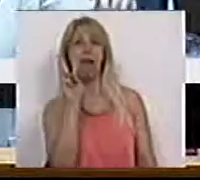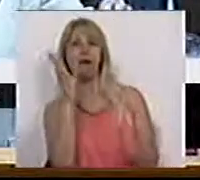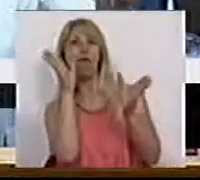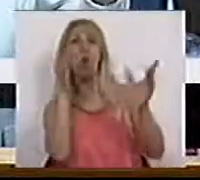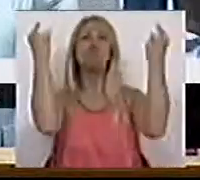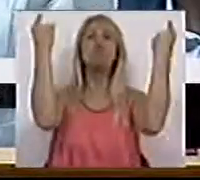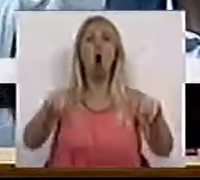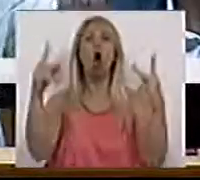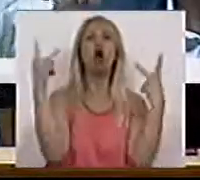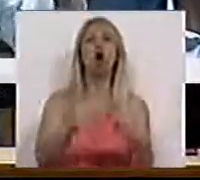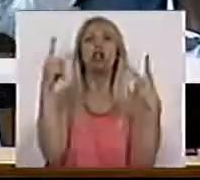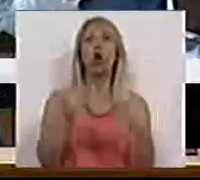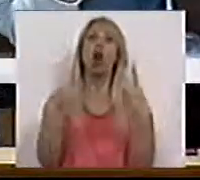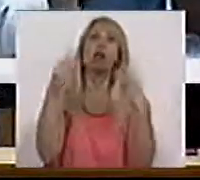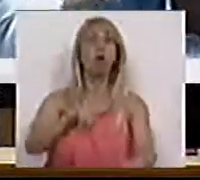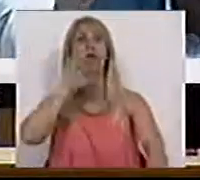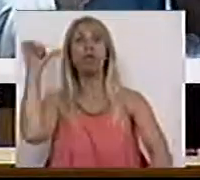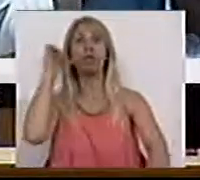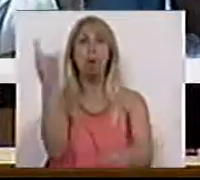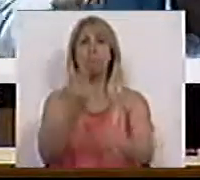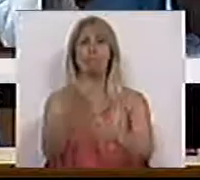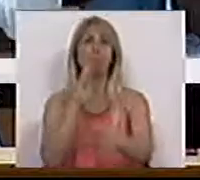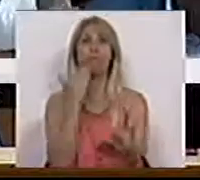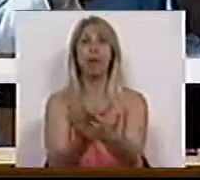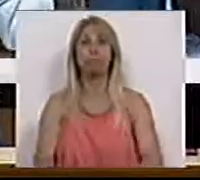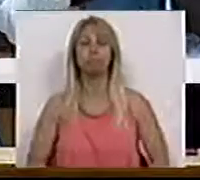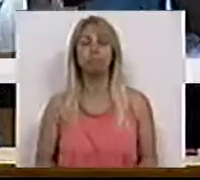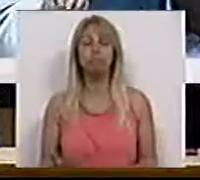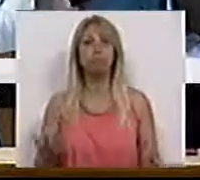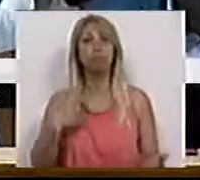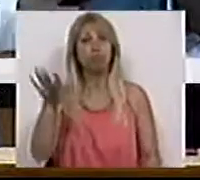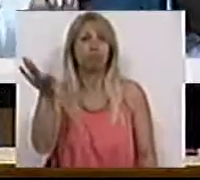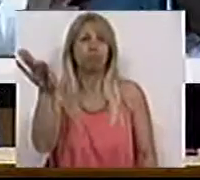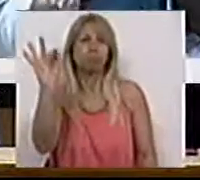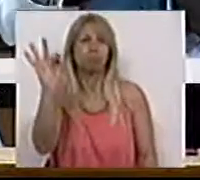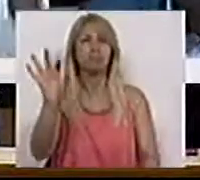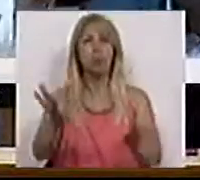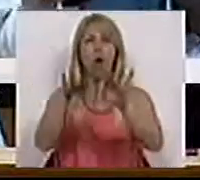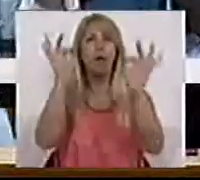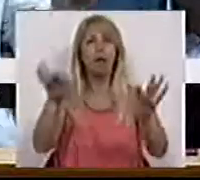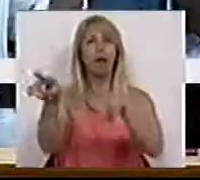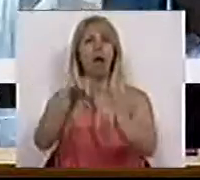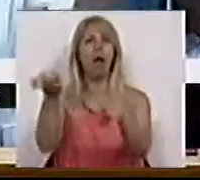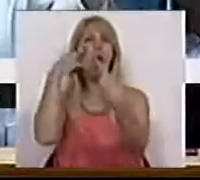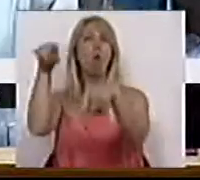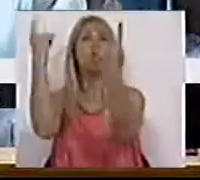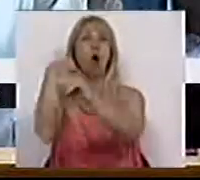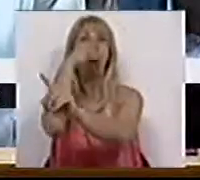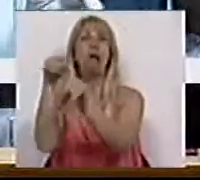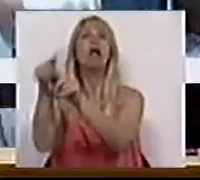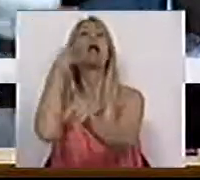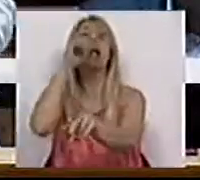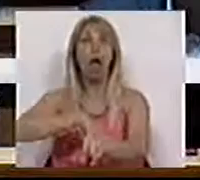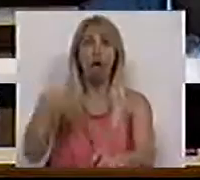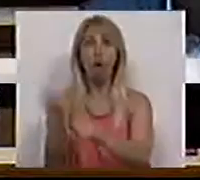cortar e cortar sempre aos mesmos. E elegeram como botes expiatórios os funcionários públicos,